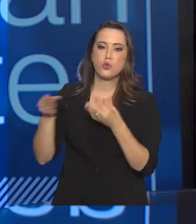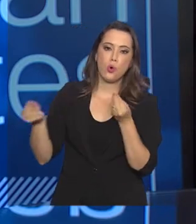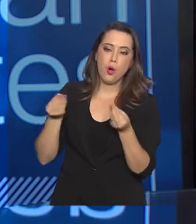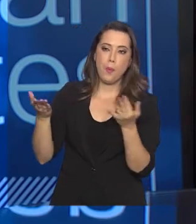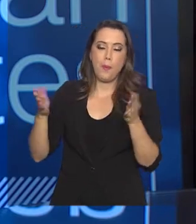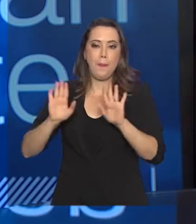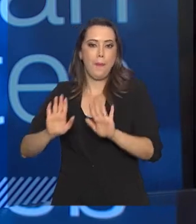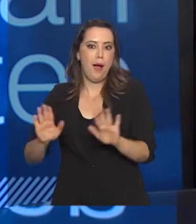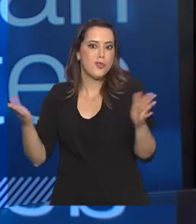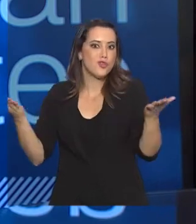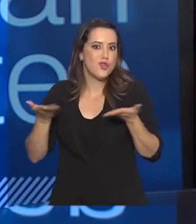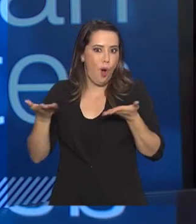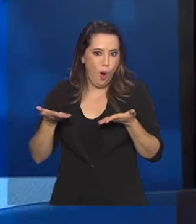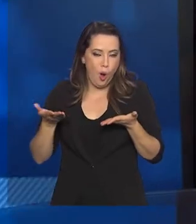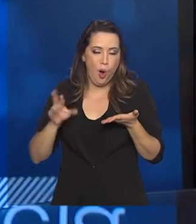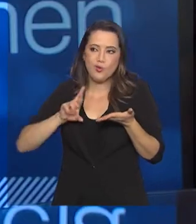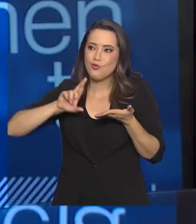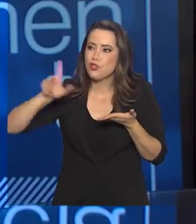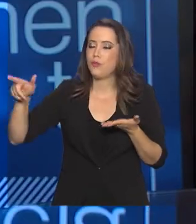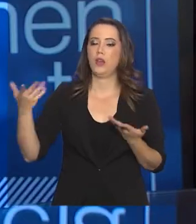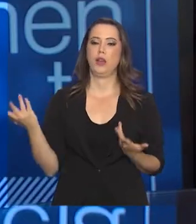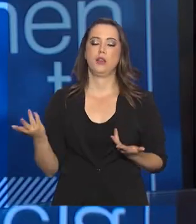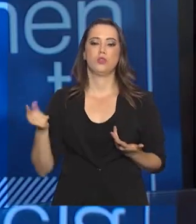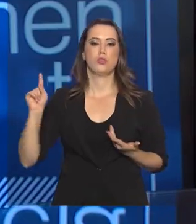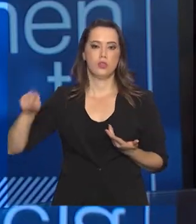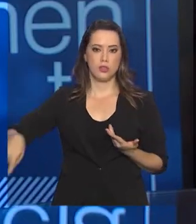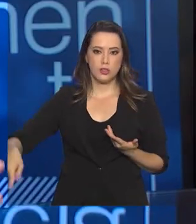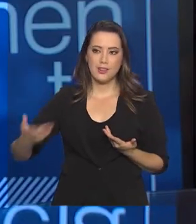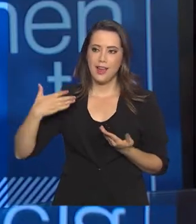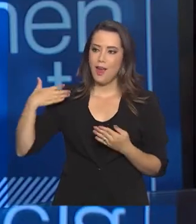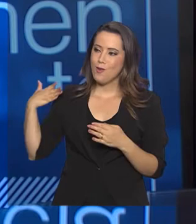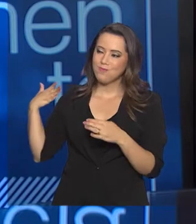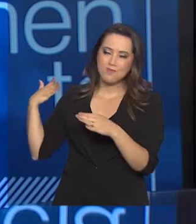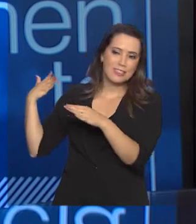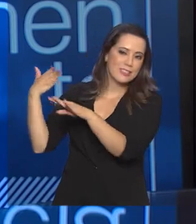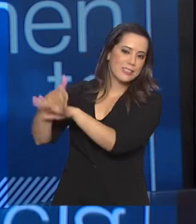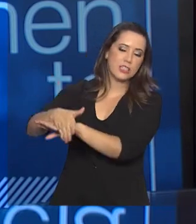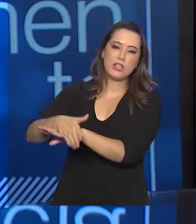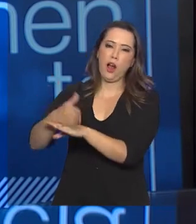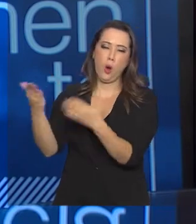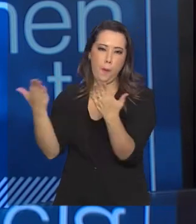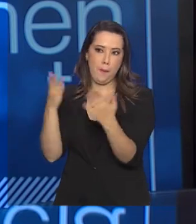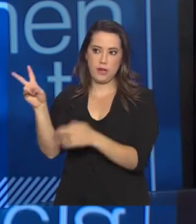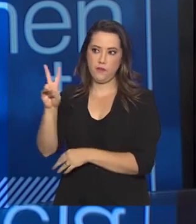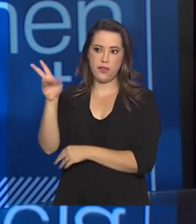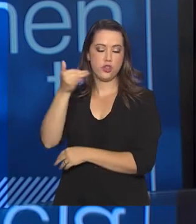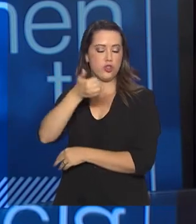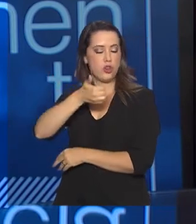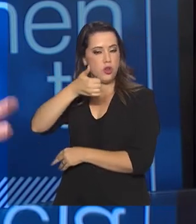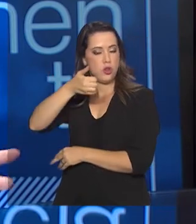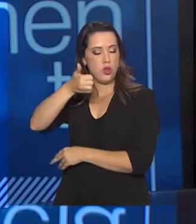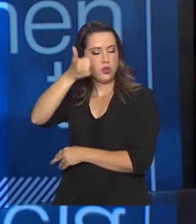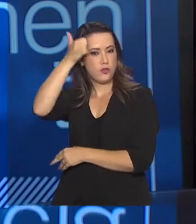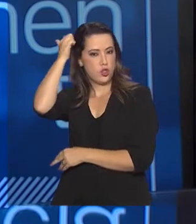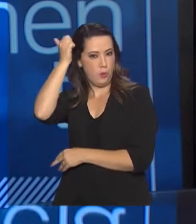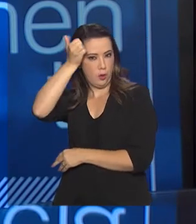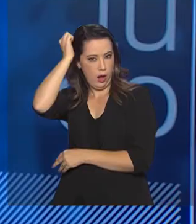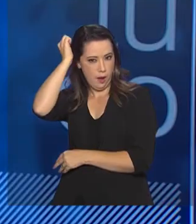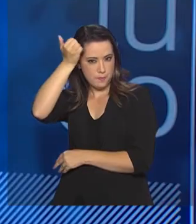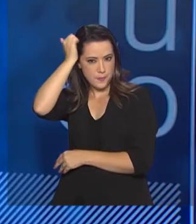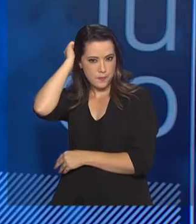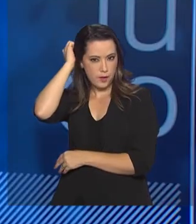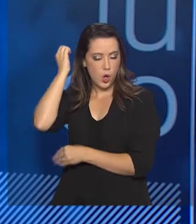mas hoje em dia ele tem um outro papel, que é de ser o grande vestibular nacional. Como que ele chegou nesse novo objetivo?